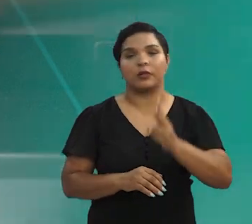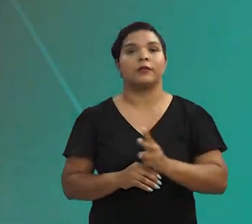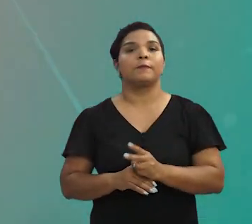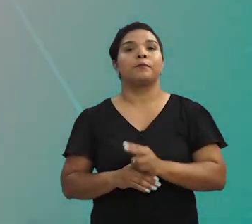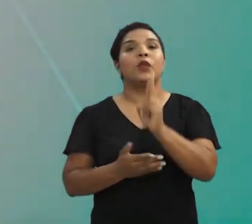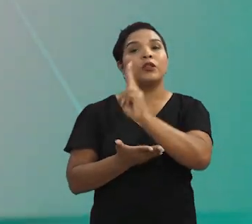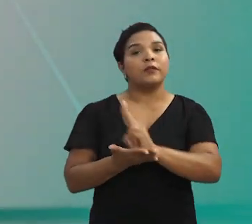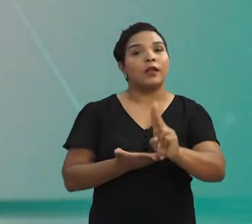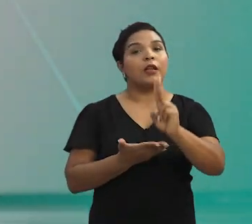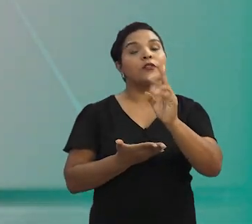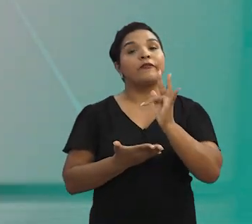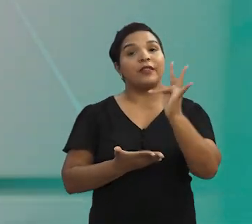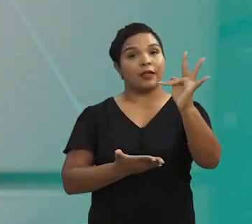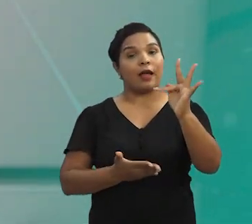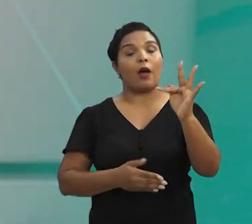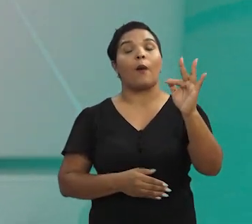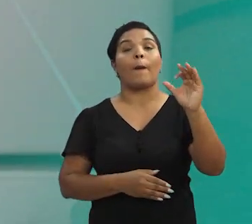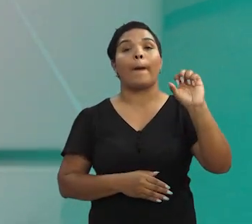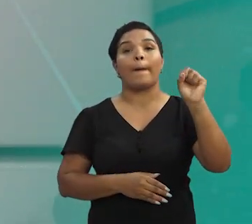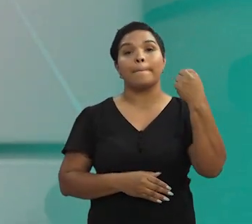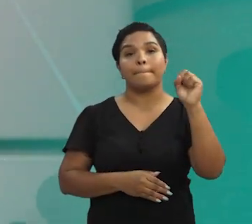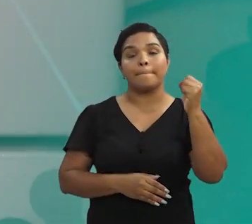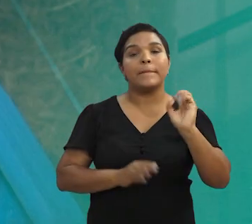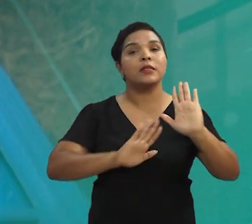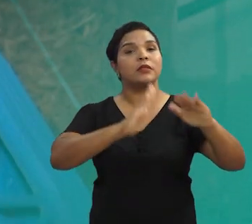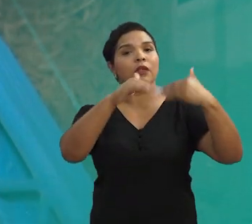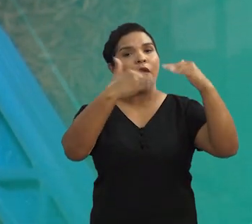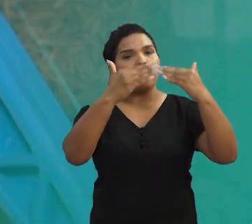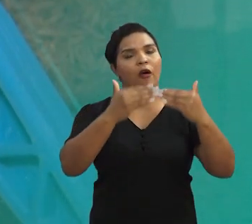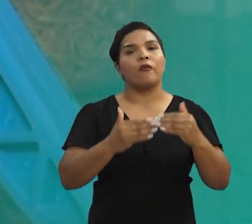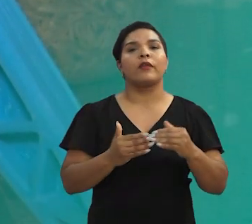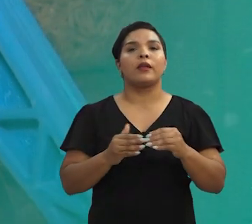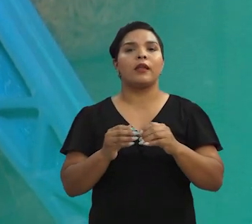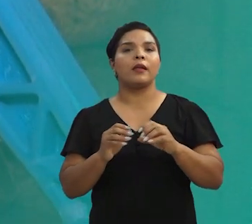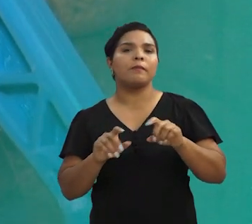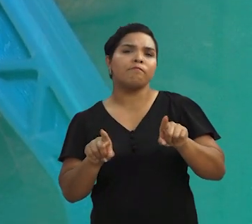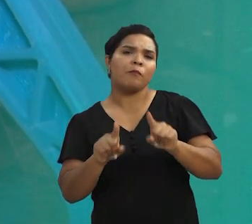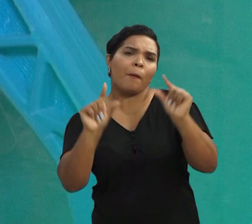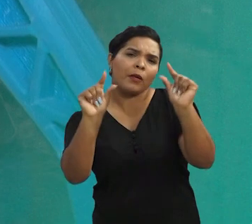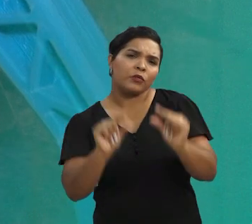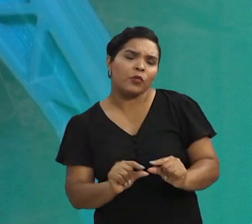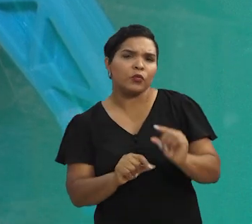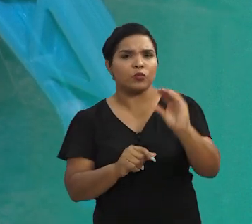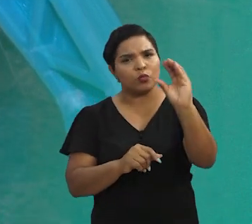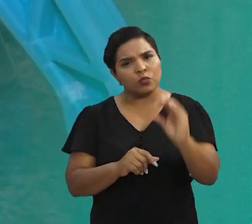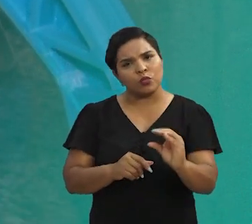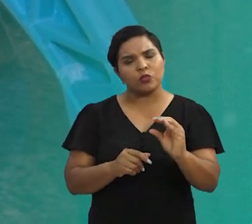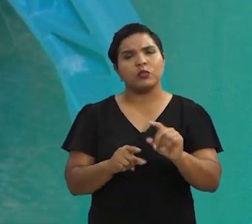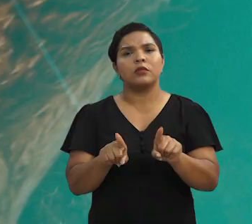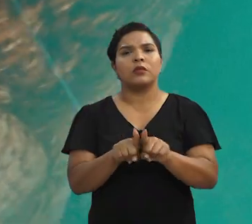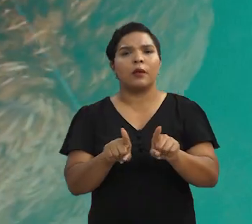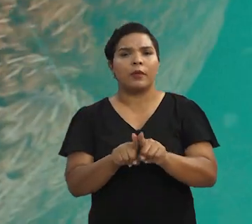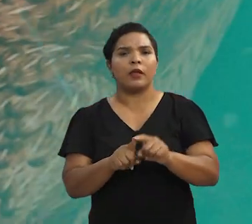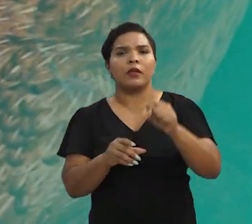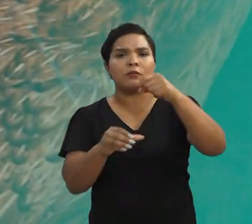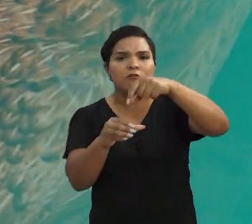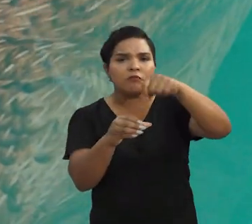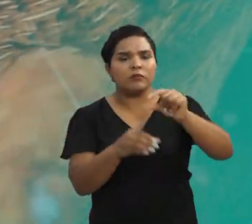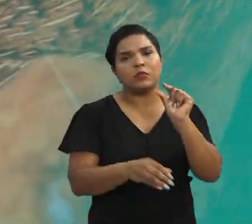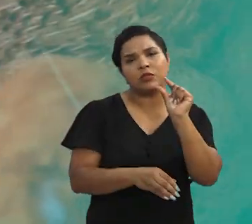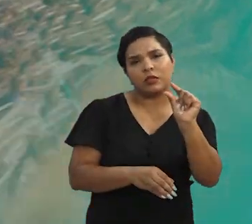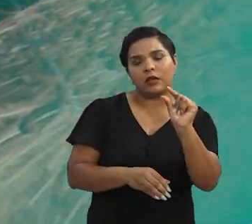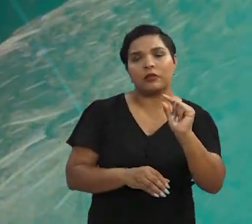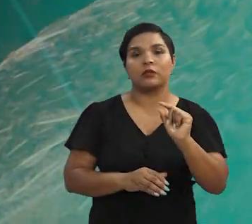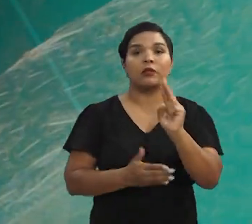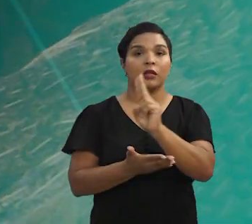Universidade Federal de Sergipe, pesquisadores desenvolvem equipamento de baixo custo que avalia a qualidade de grãos. E ainda, na